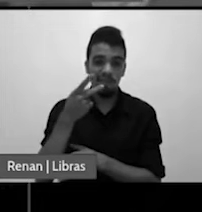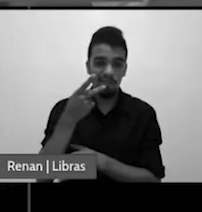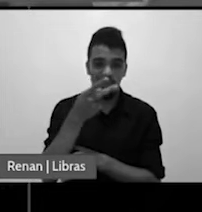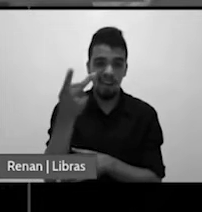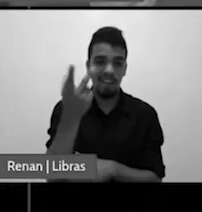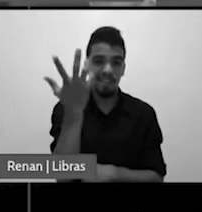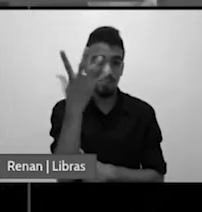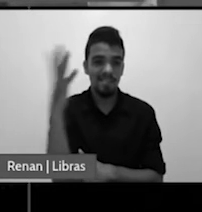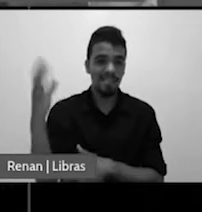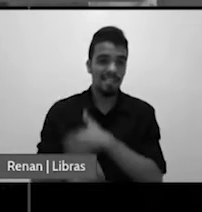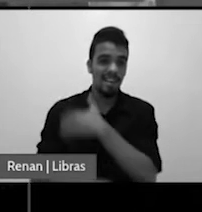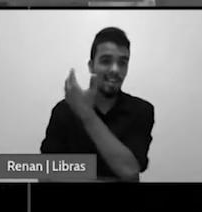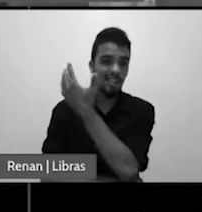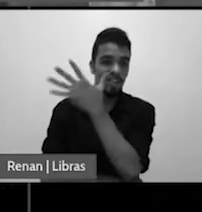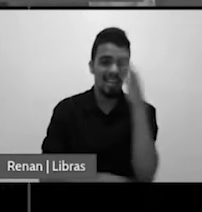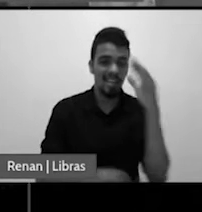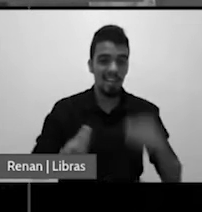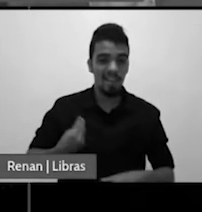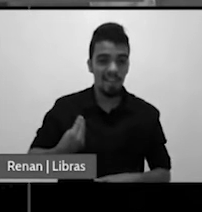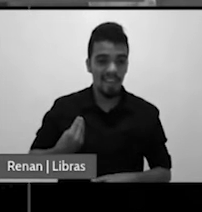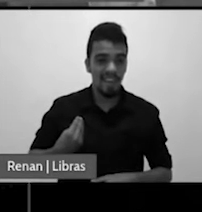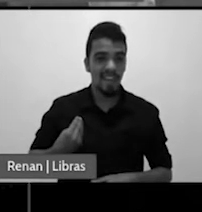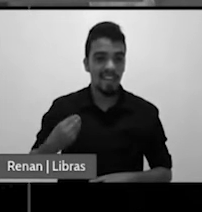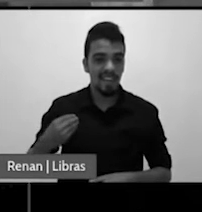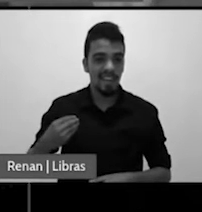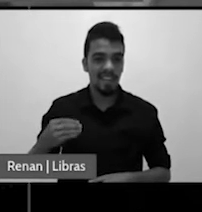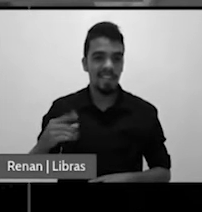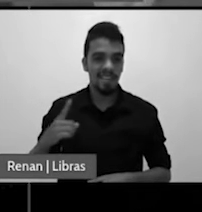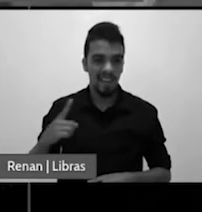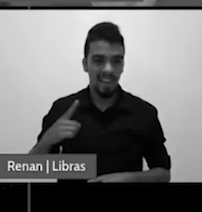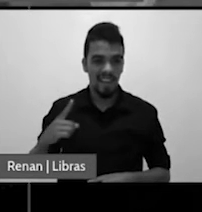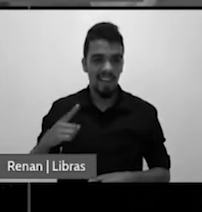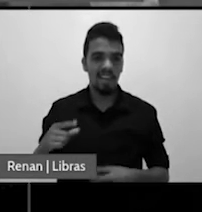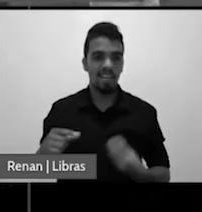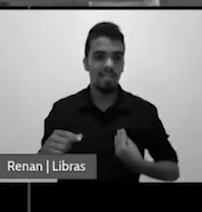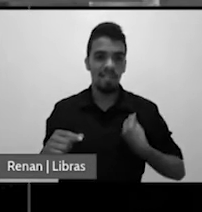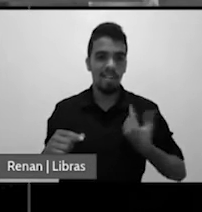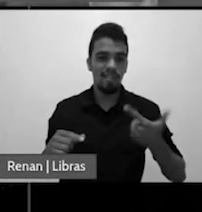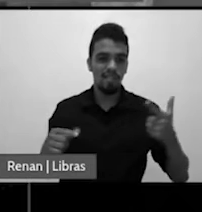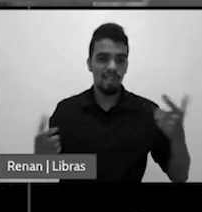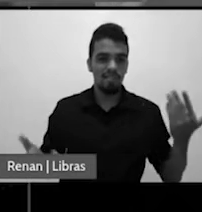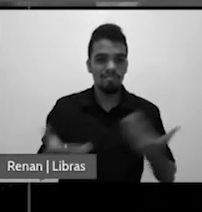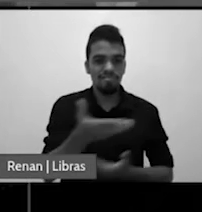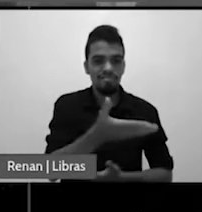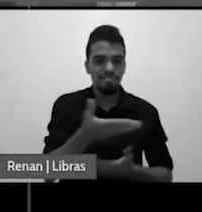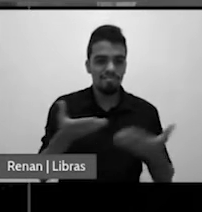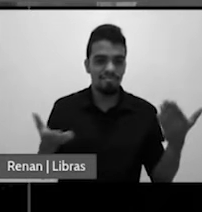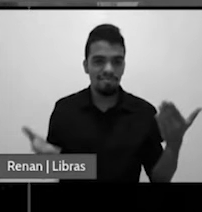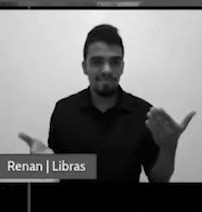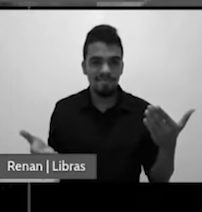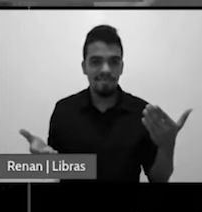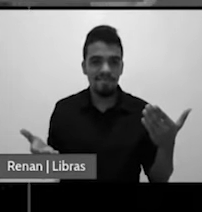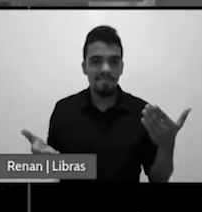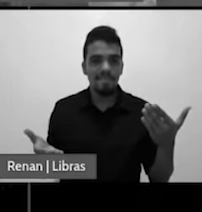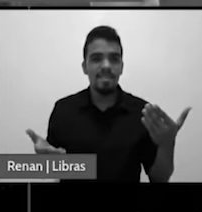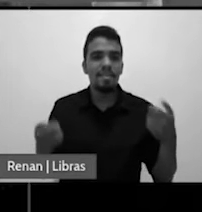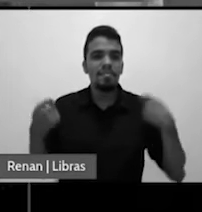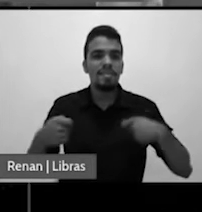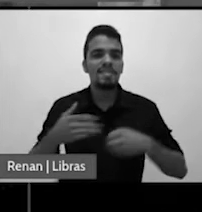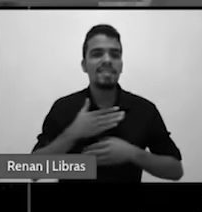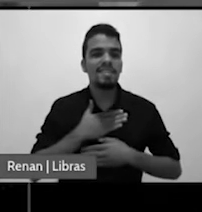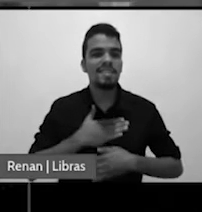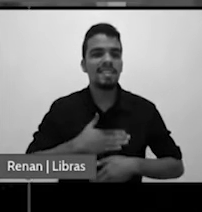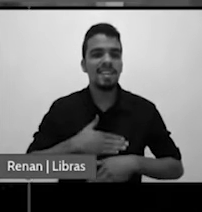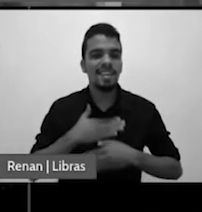antes que a terra volte a descansar um dia na semana olha esse é argumento